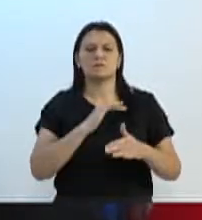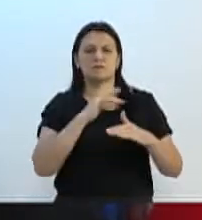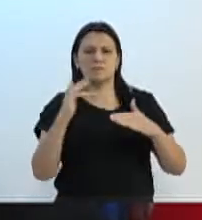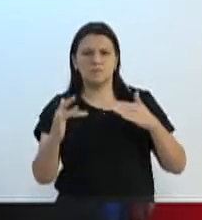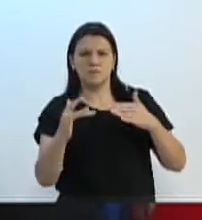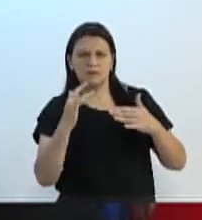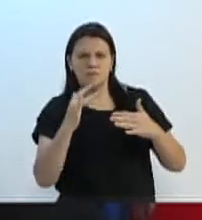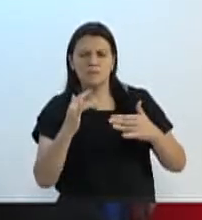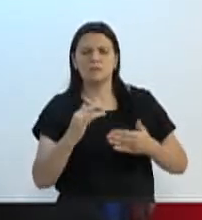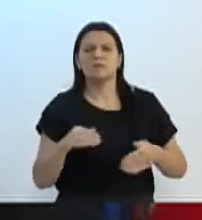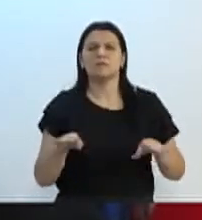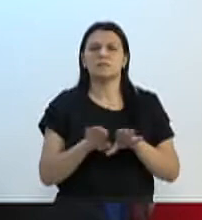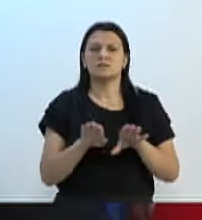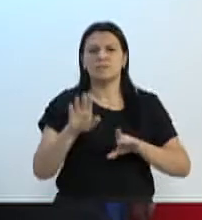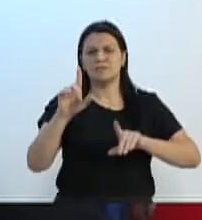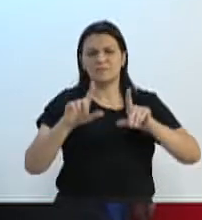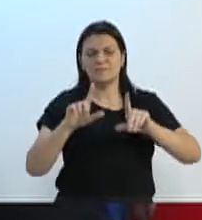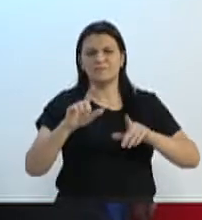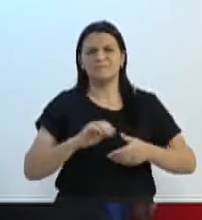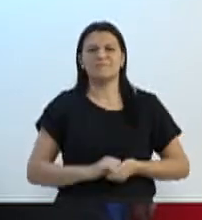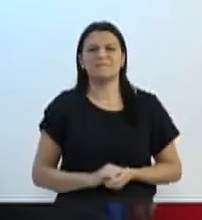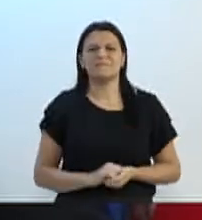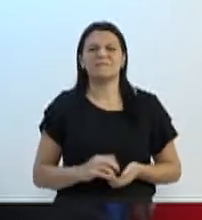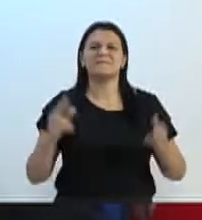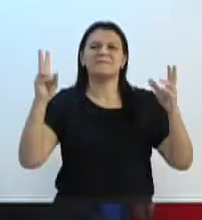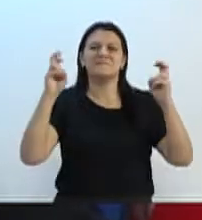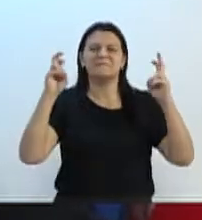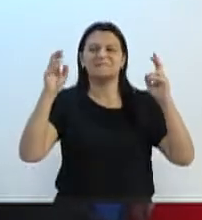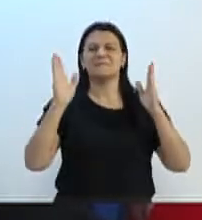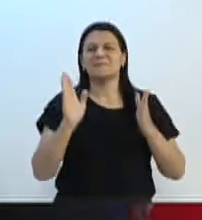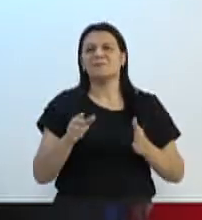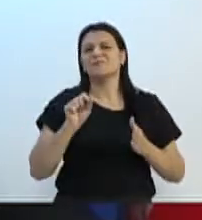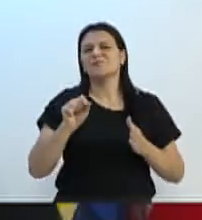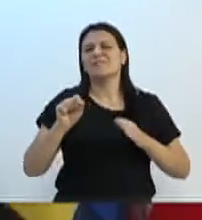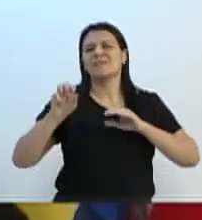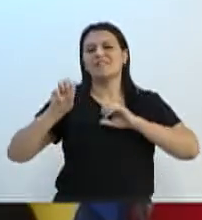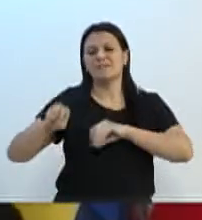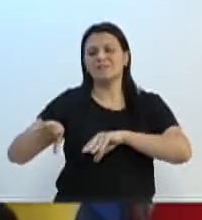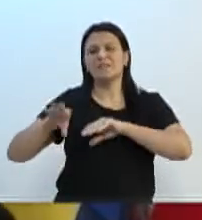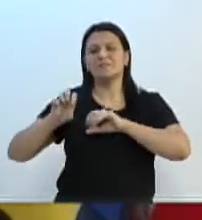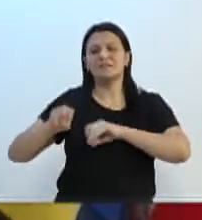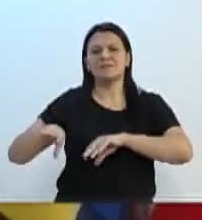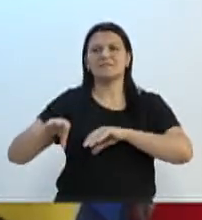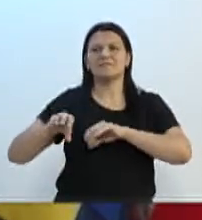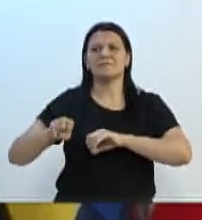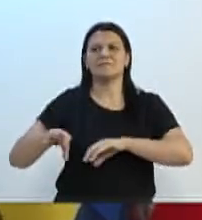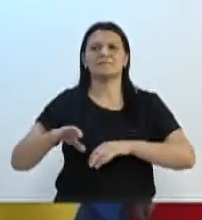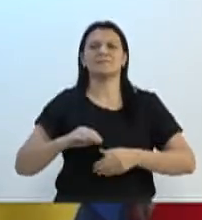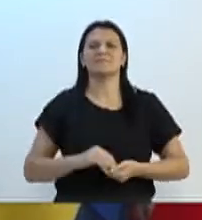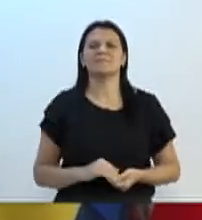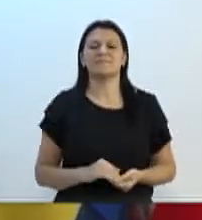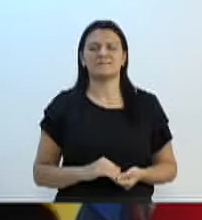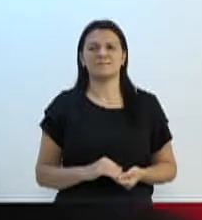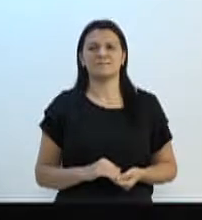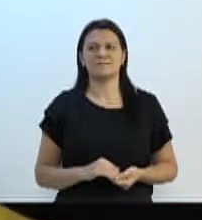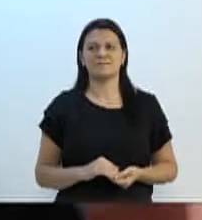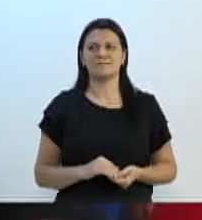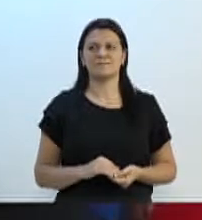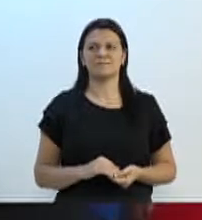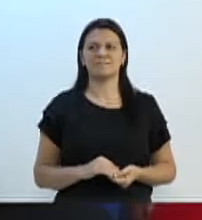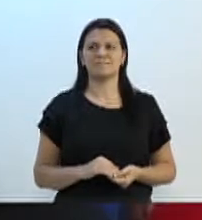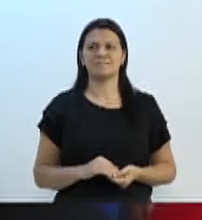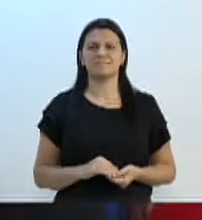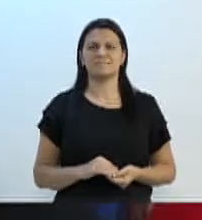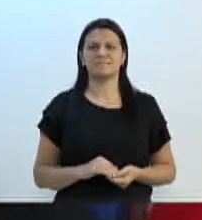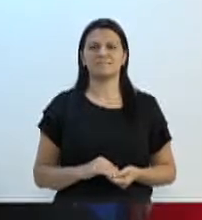redes sociais, da TVL. O tema hoje que eu vou falar hoje é educação. O tema é educação. Eu quero aqui